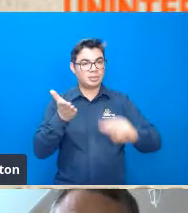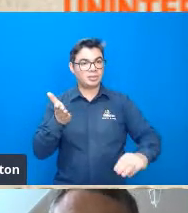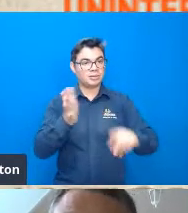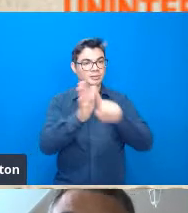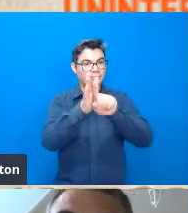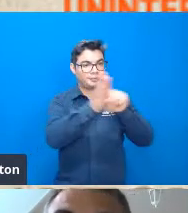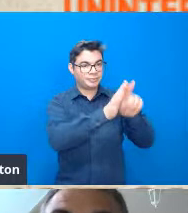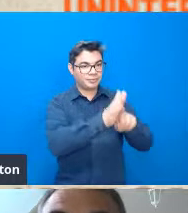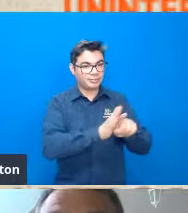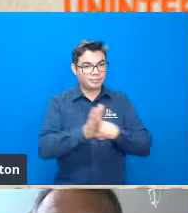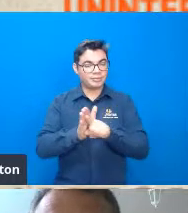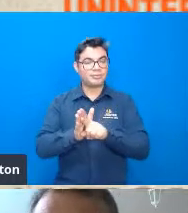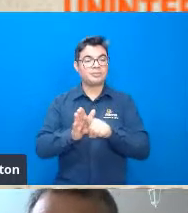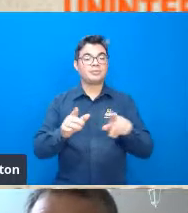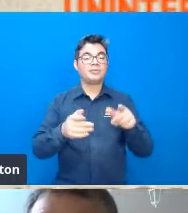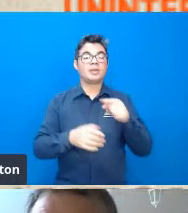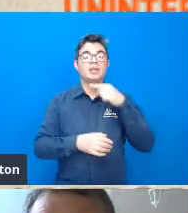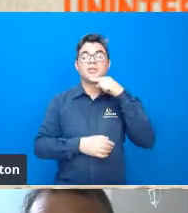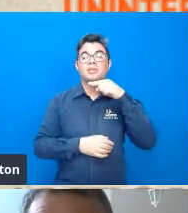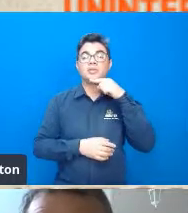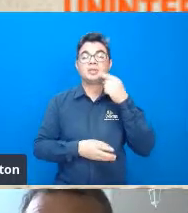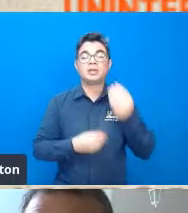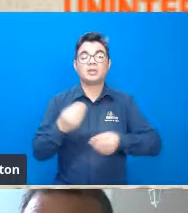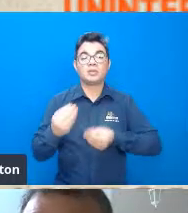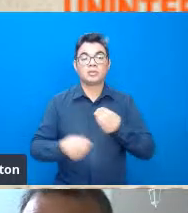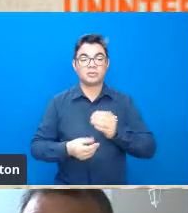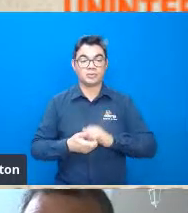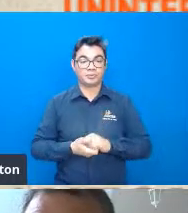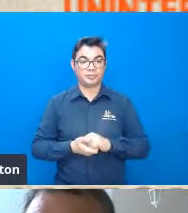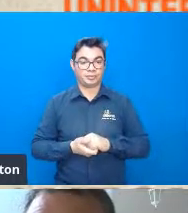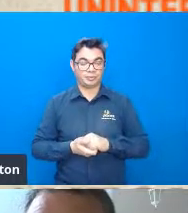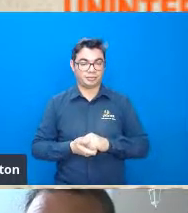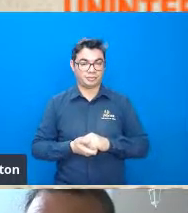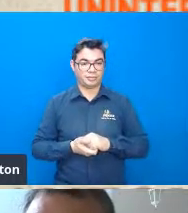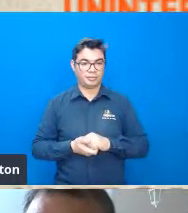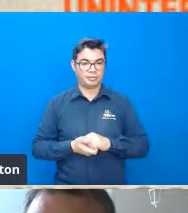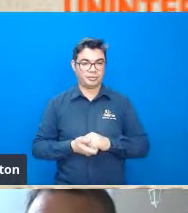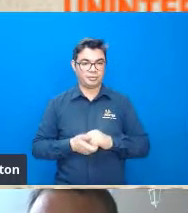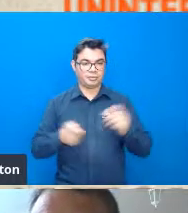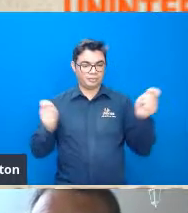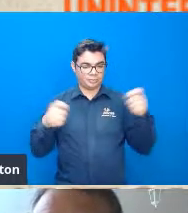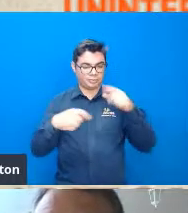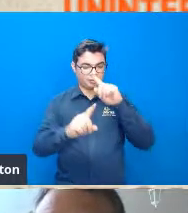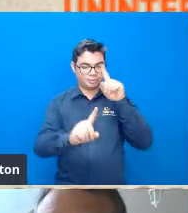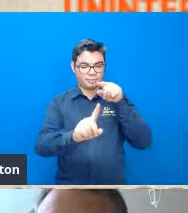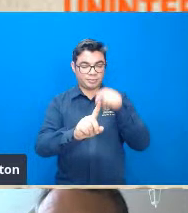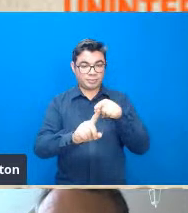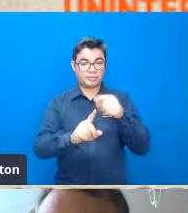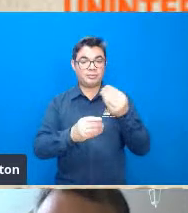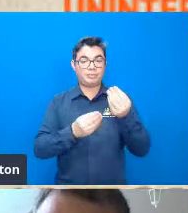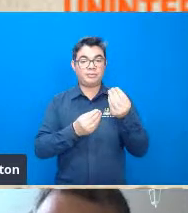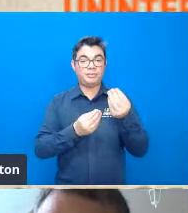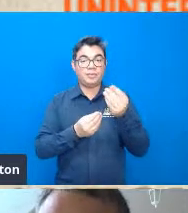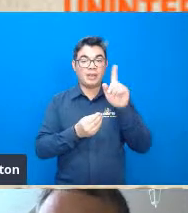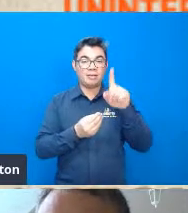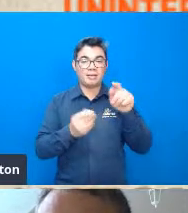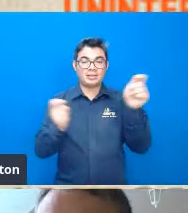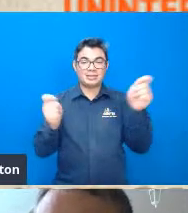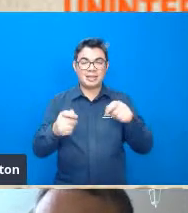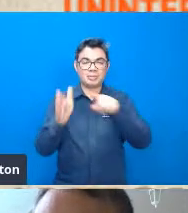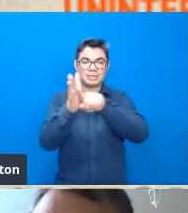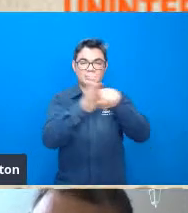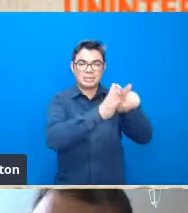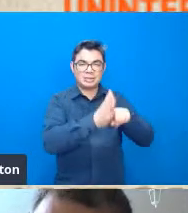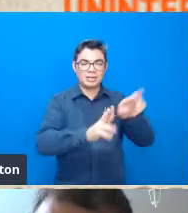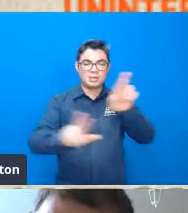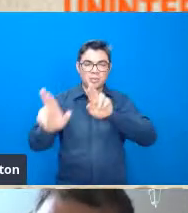morfométrica não consegue de maneira eficiente oferecer as respostas para